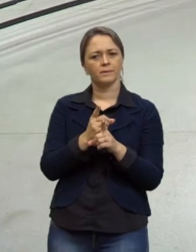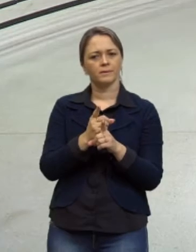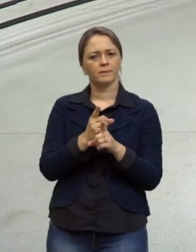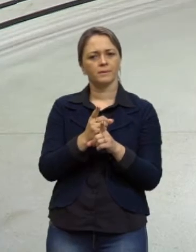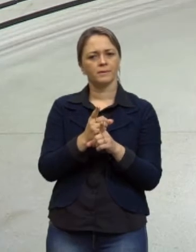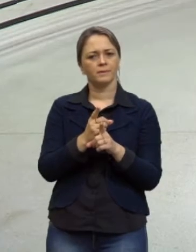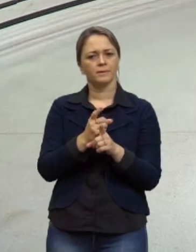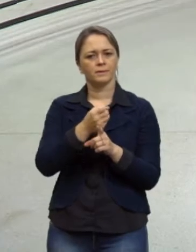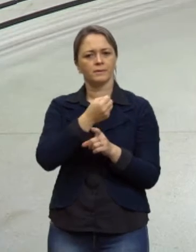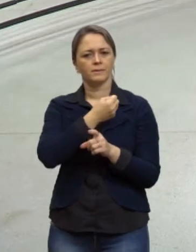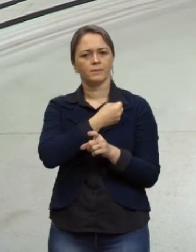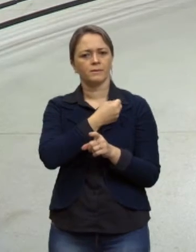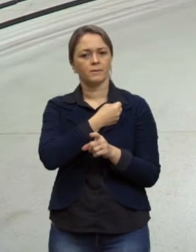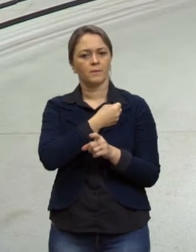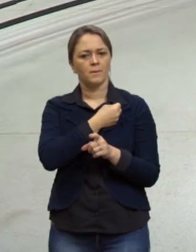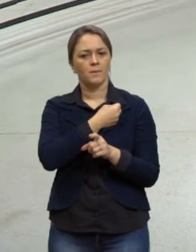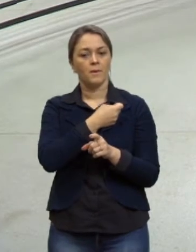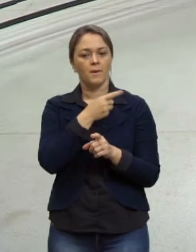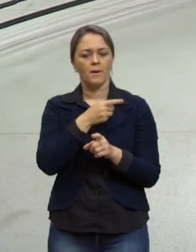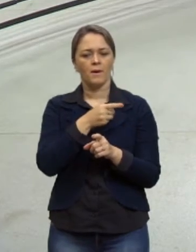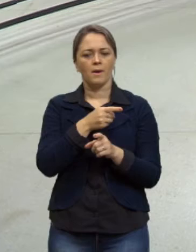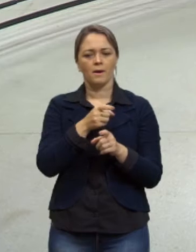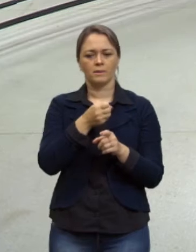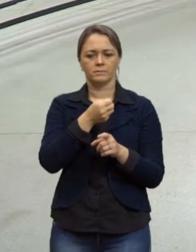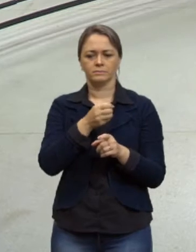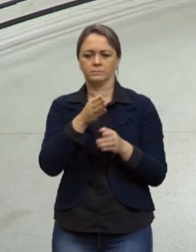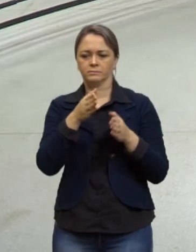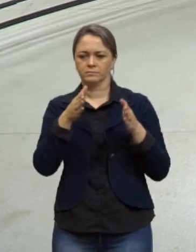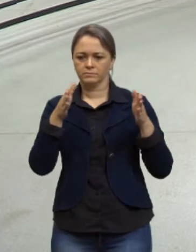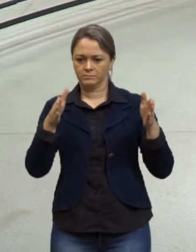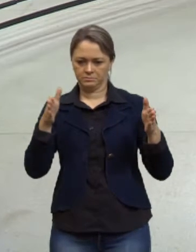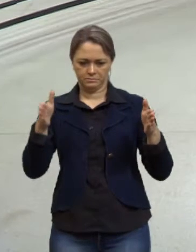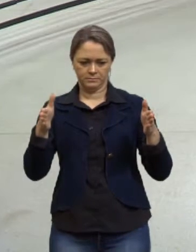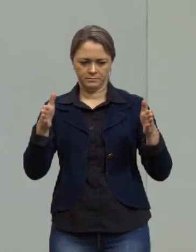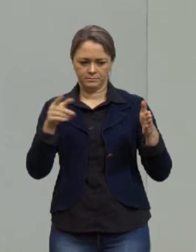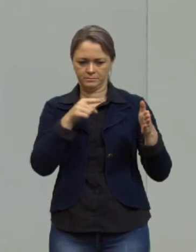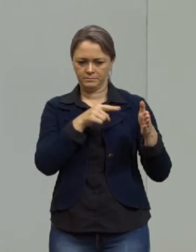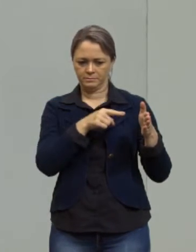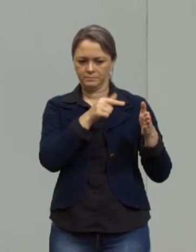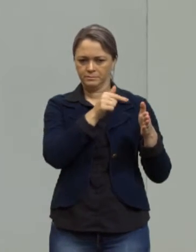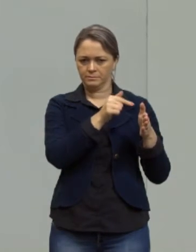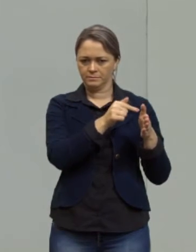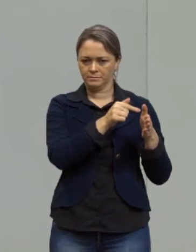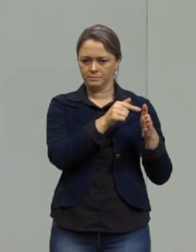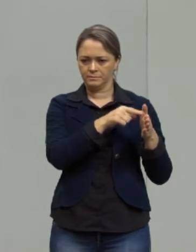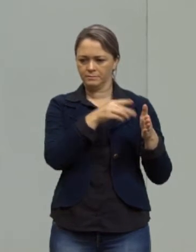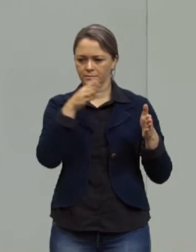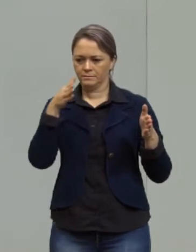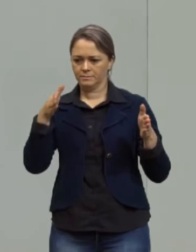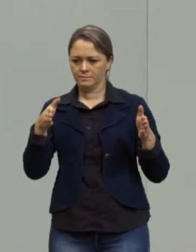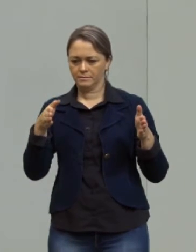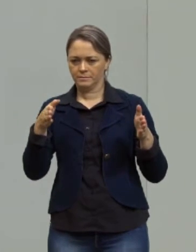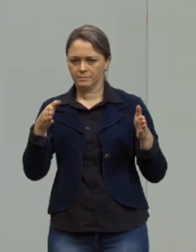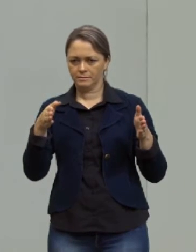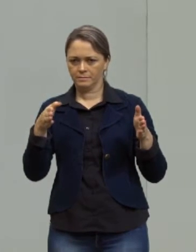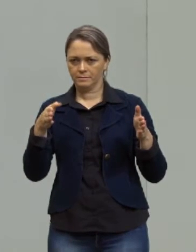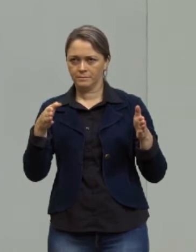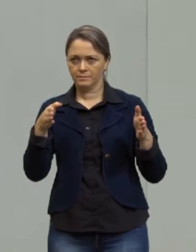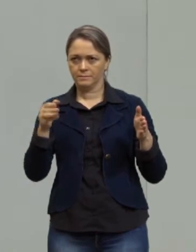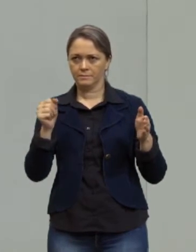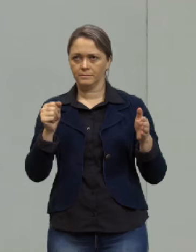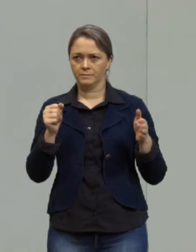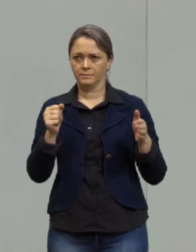termos nesta P.A. entre o número sete ó